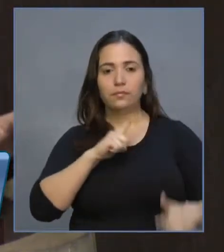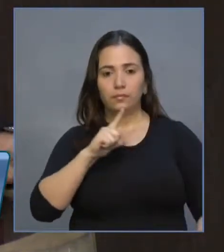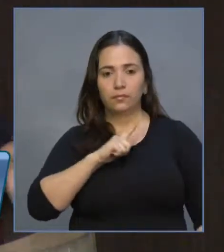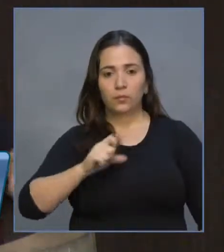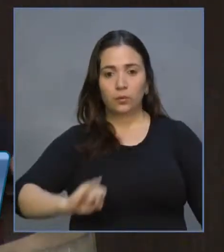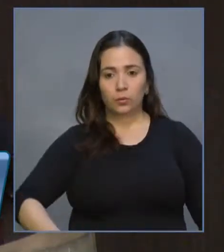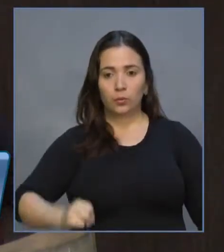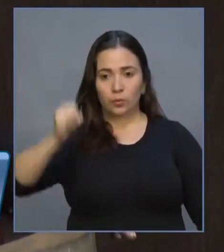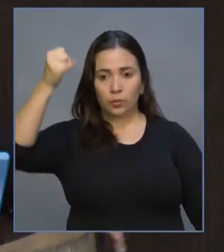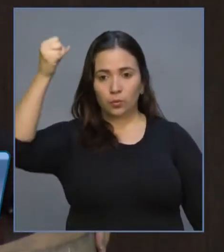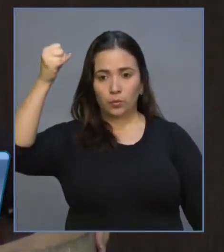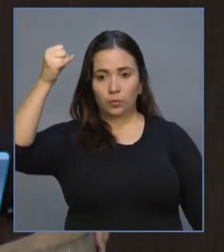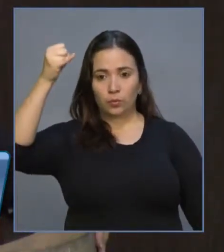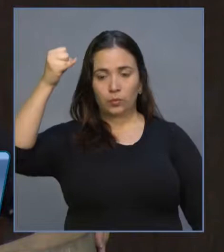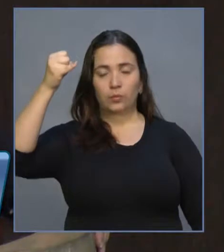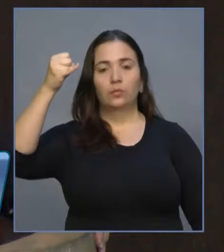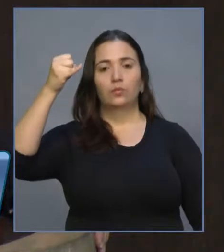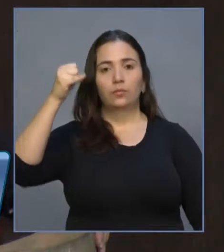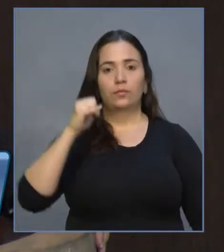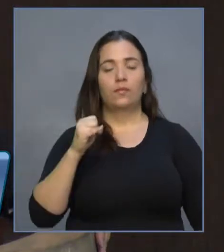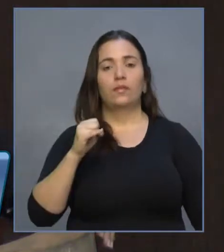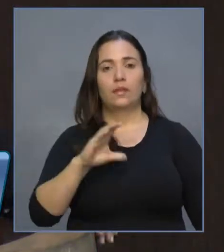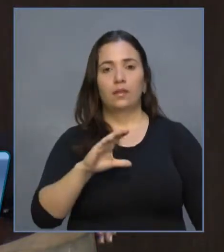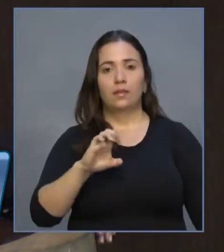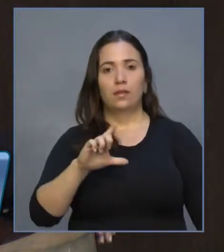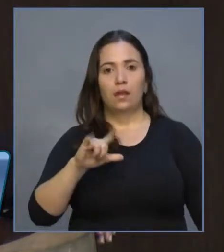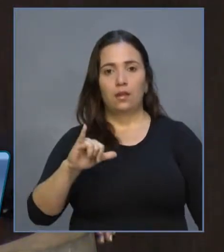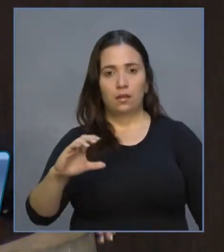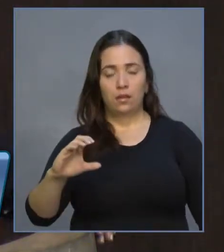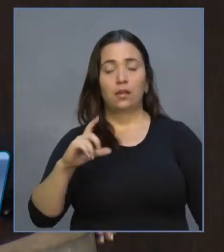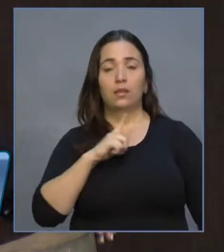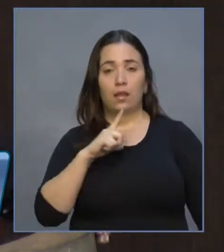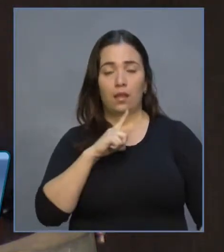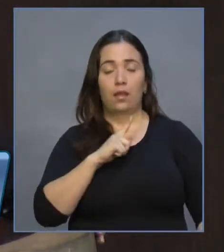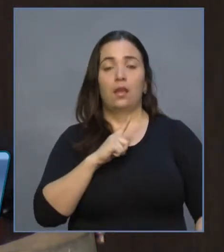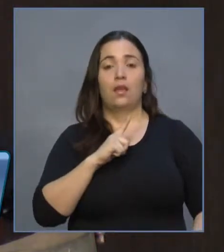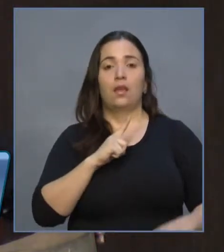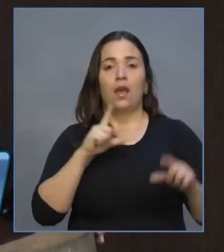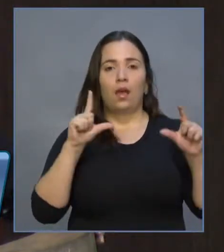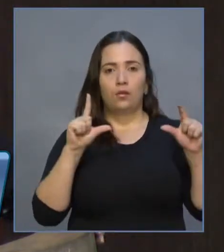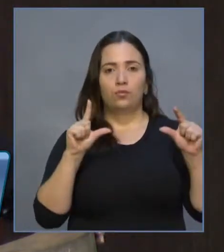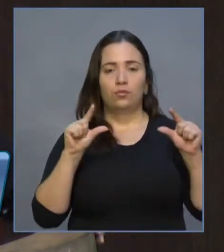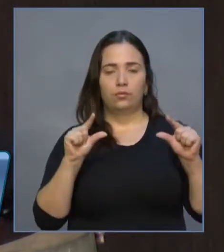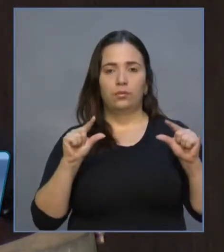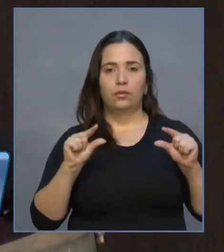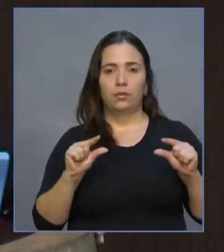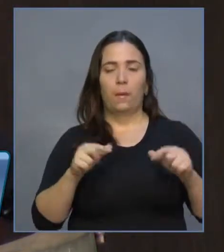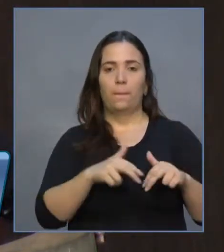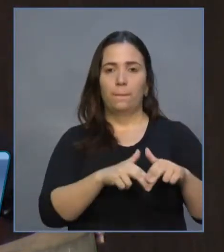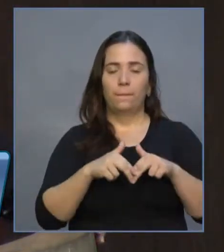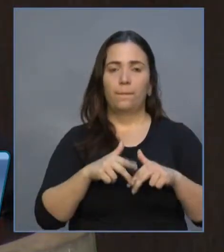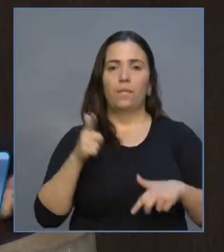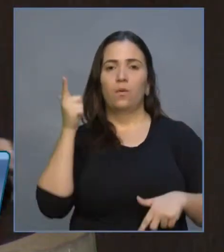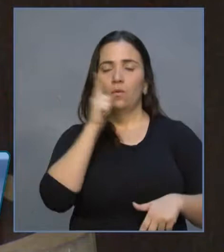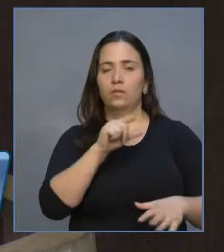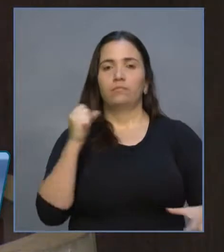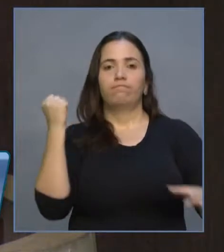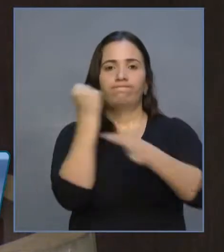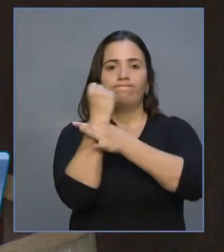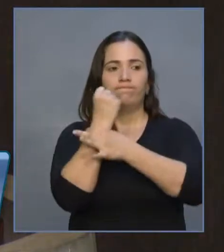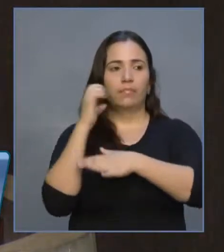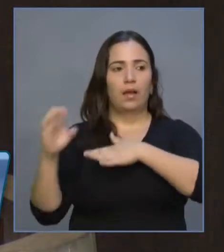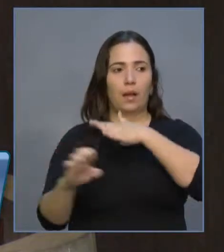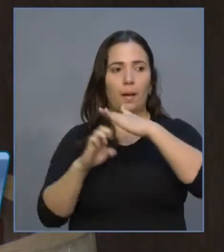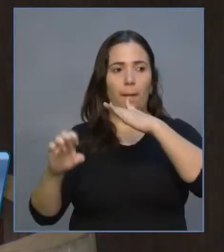Selic tem diminuído, fazendo com que haja, portanto, uma melhor garantia para o empresariado de